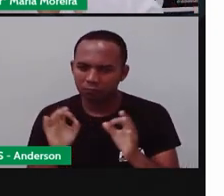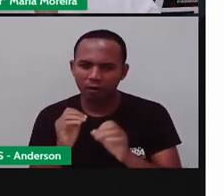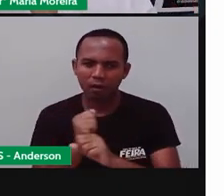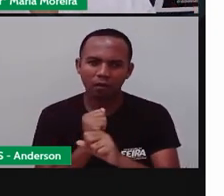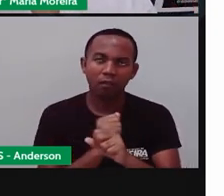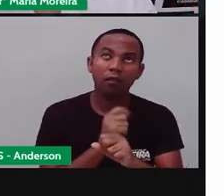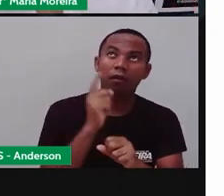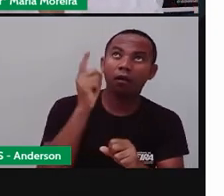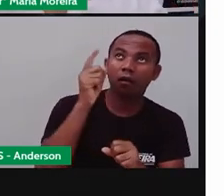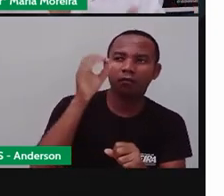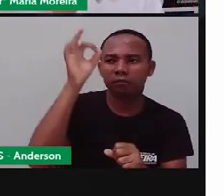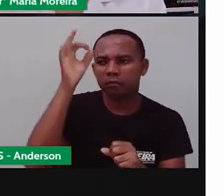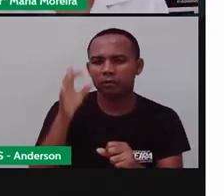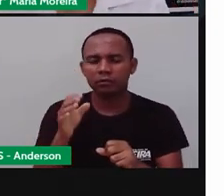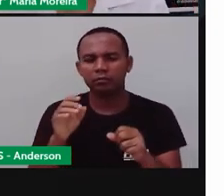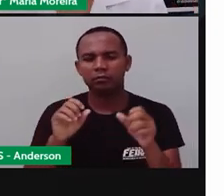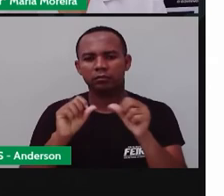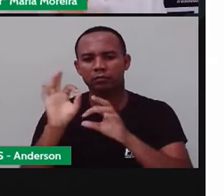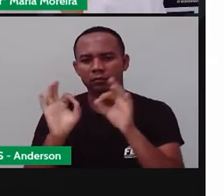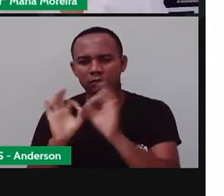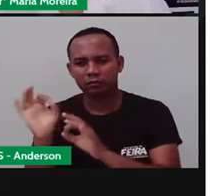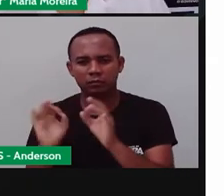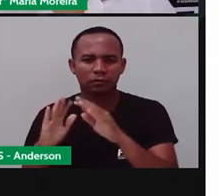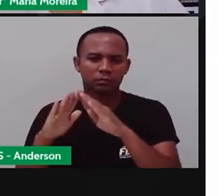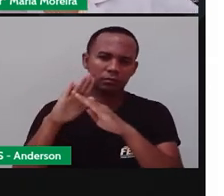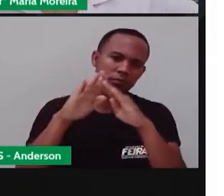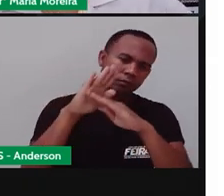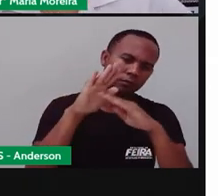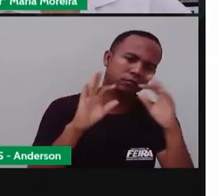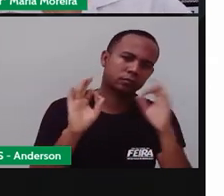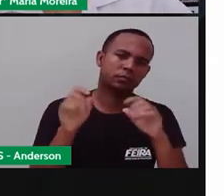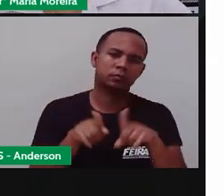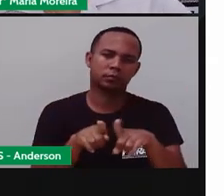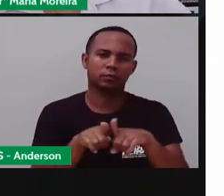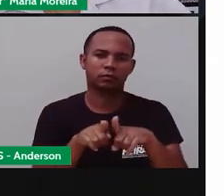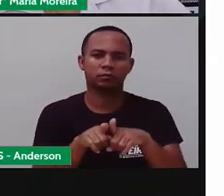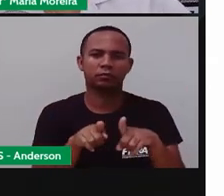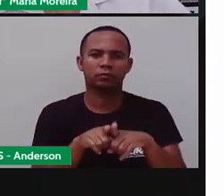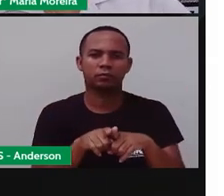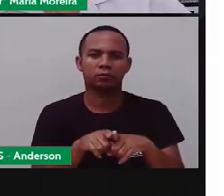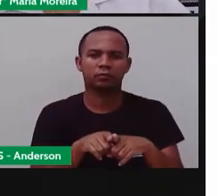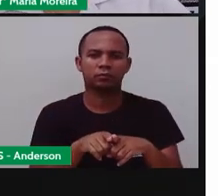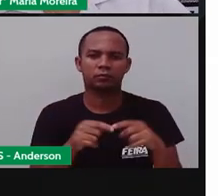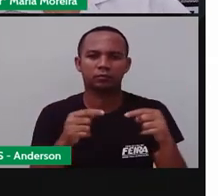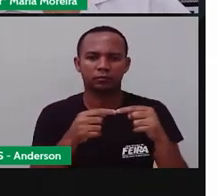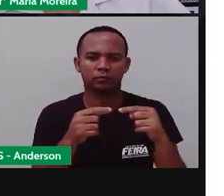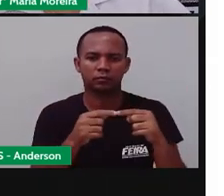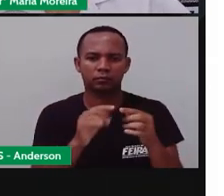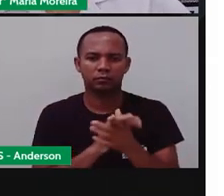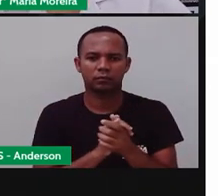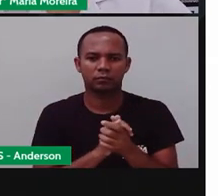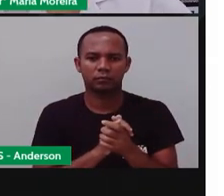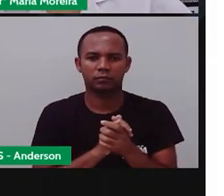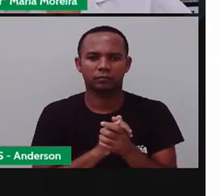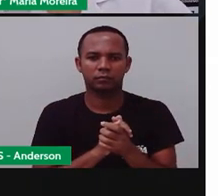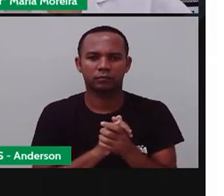Então, ah, caiu alguma coisa aqui, vamos arrumar. Então, também aí, né? A casa dos indígenas.